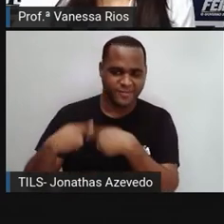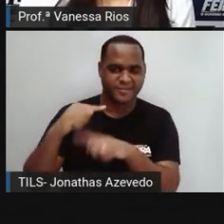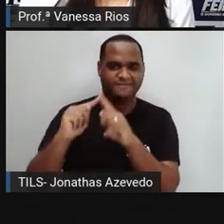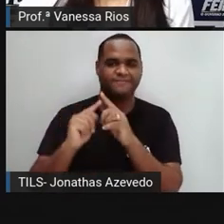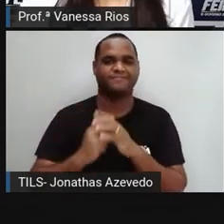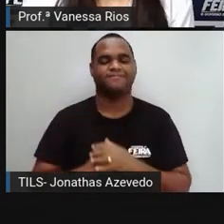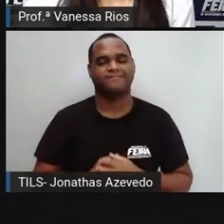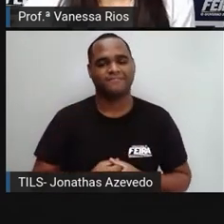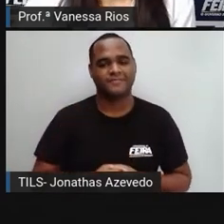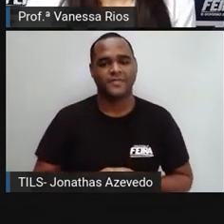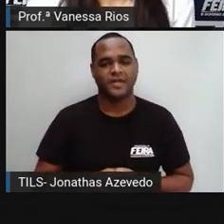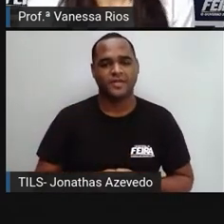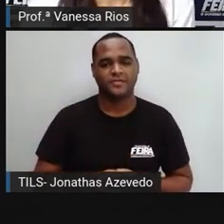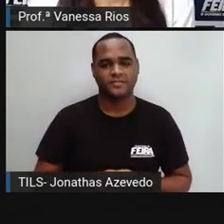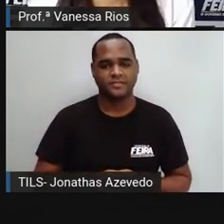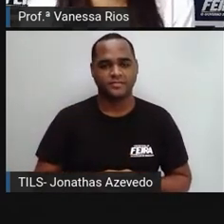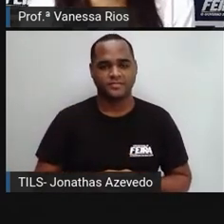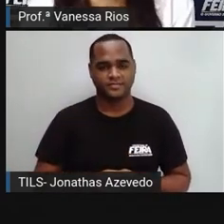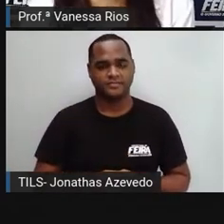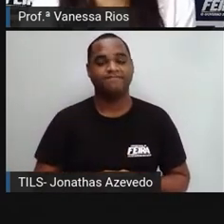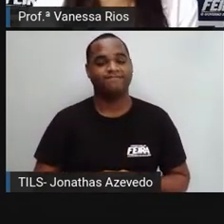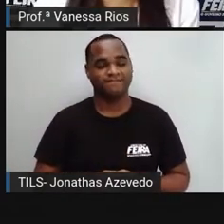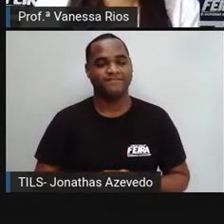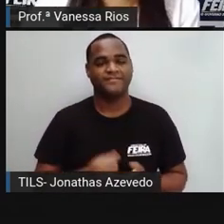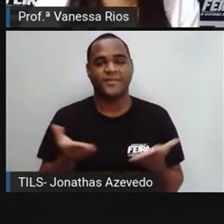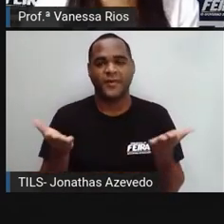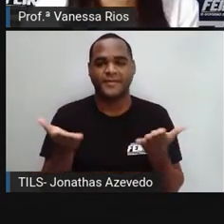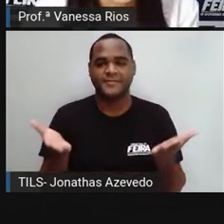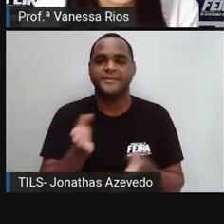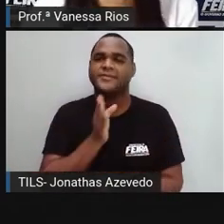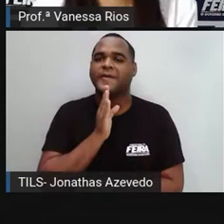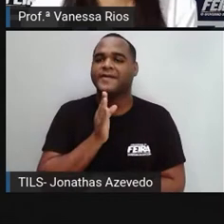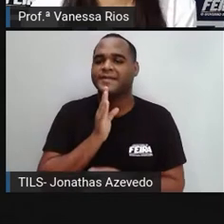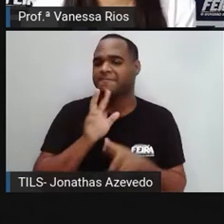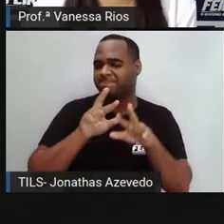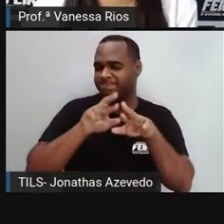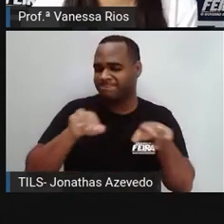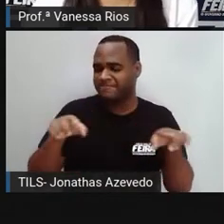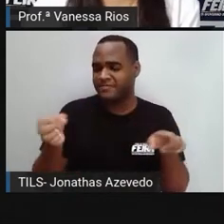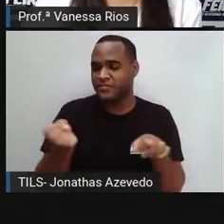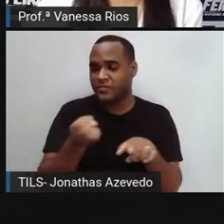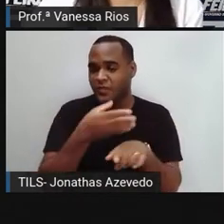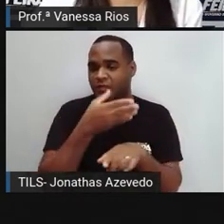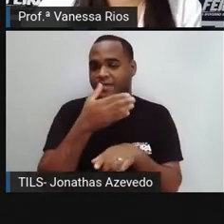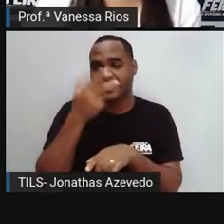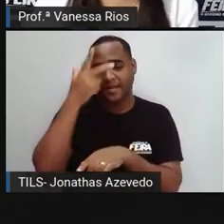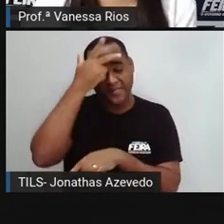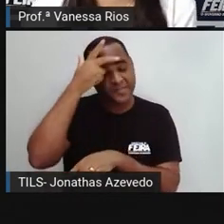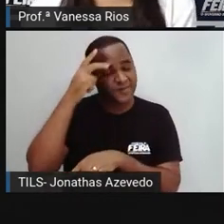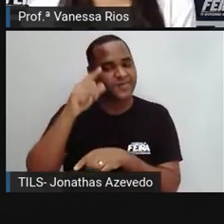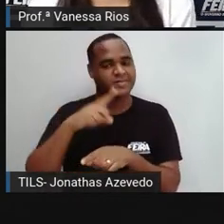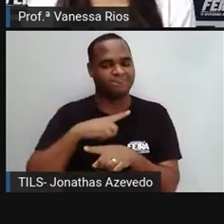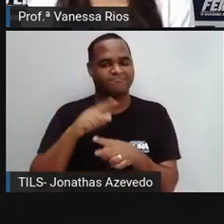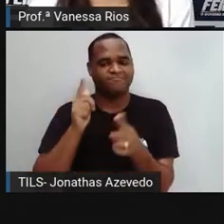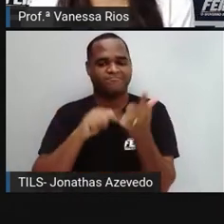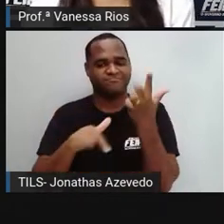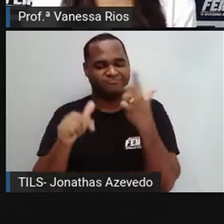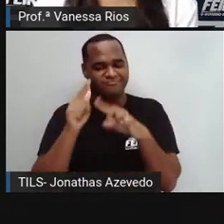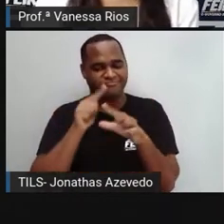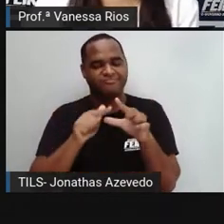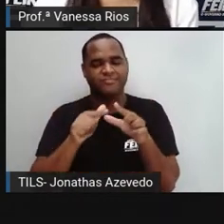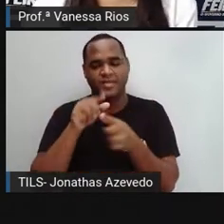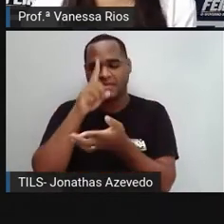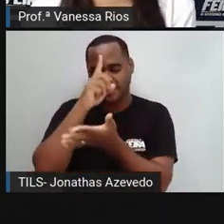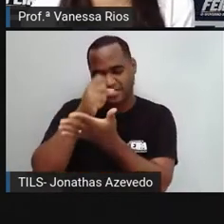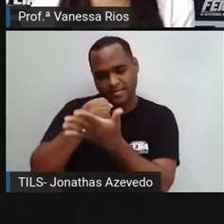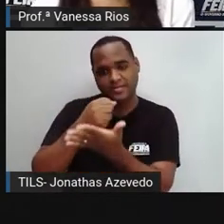E aí, gente vai agora conhecer algumas ações, né? De empreendedores que começaram aí nessas